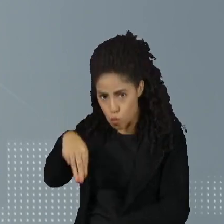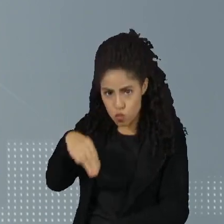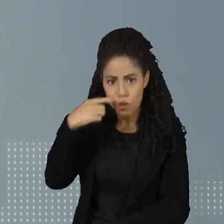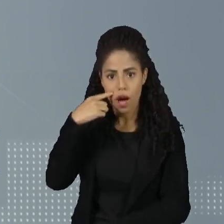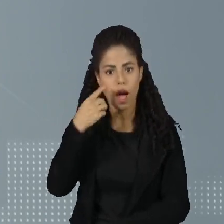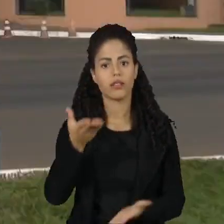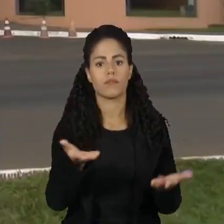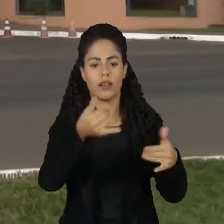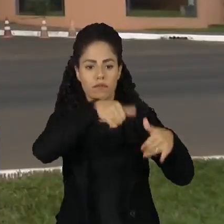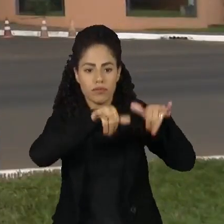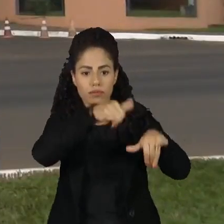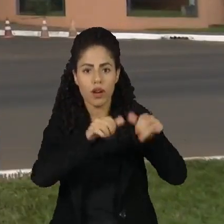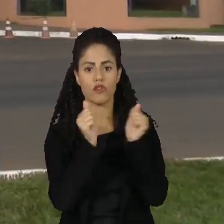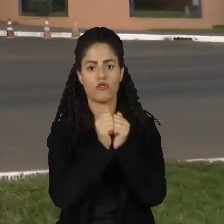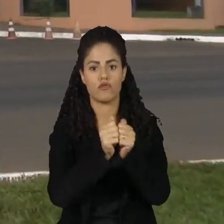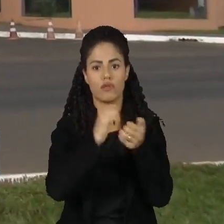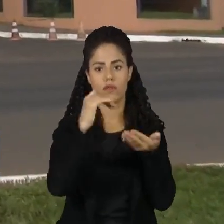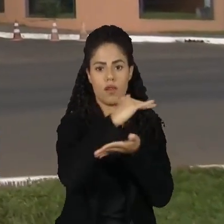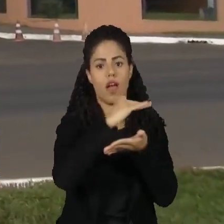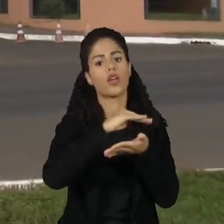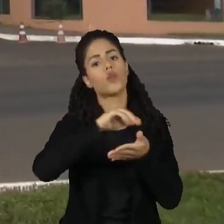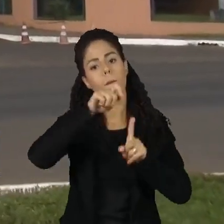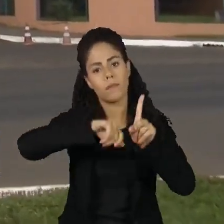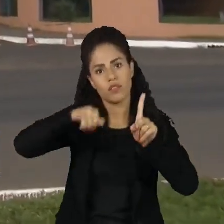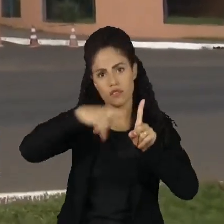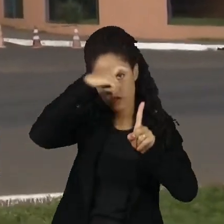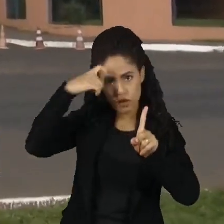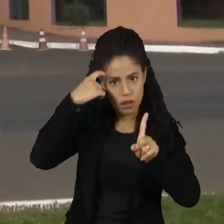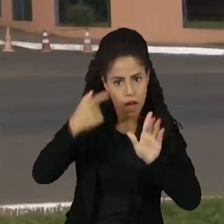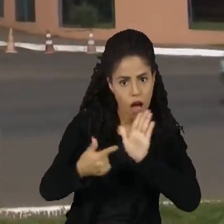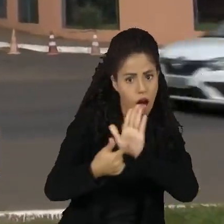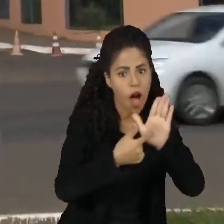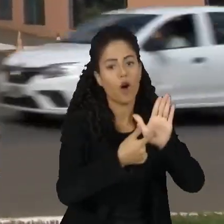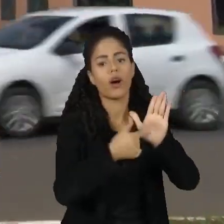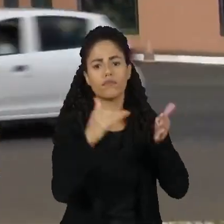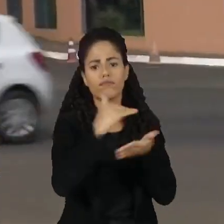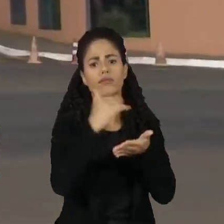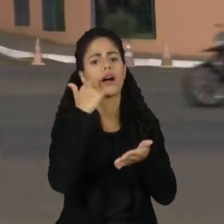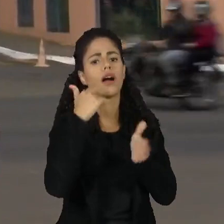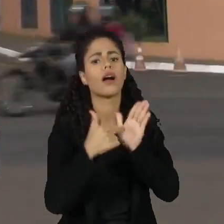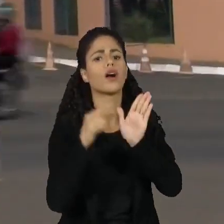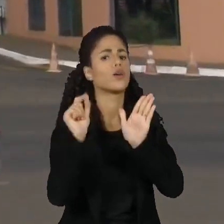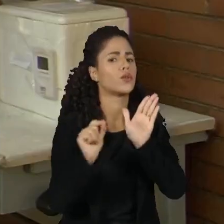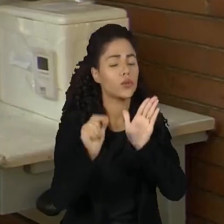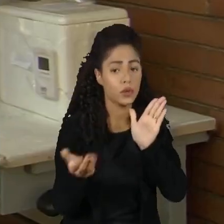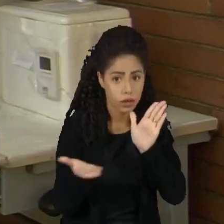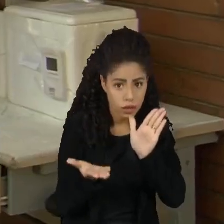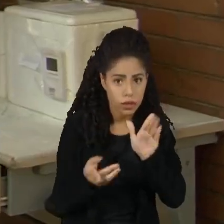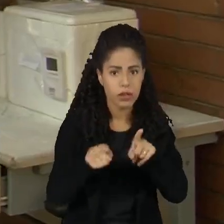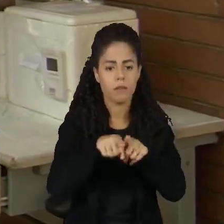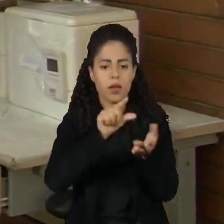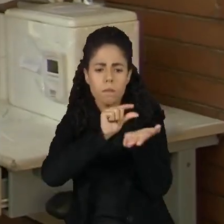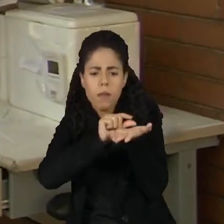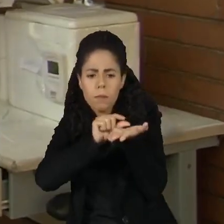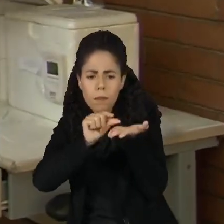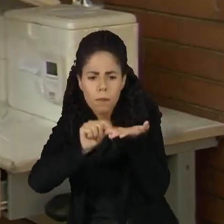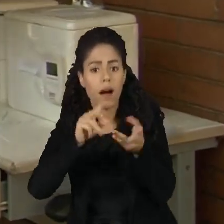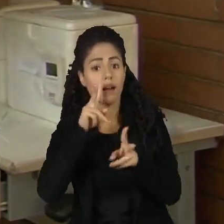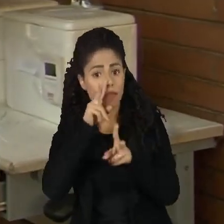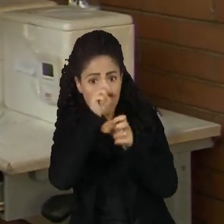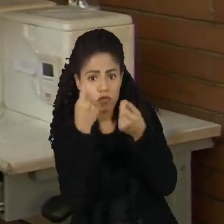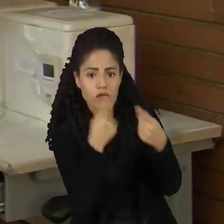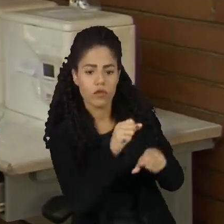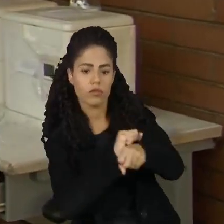pedido de registro junto à Anvisa em janeiro deste ano. Segundo a Agência Nacional de Vigilância Sanitária, as vacinas bivalentes